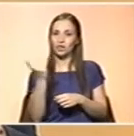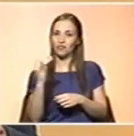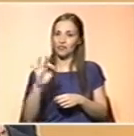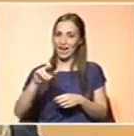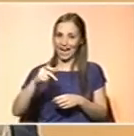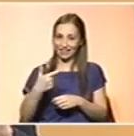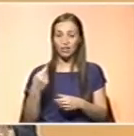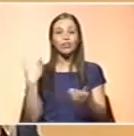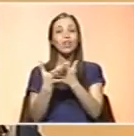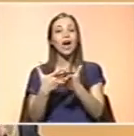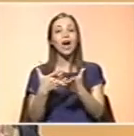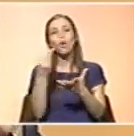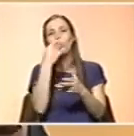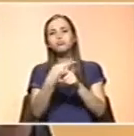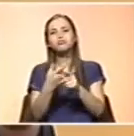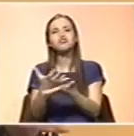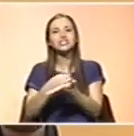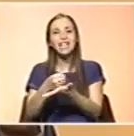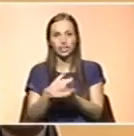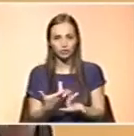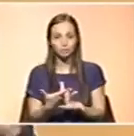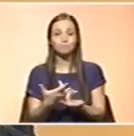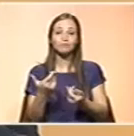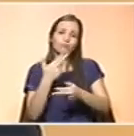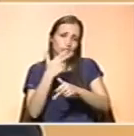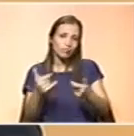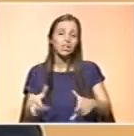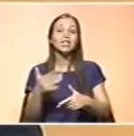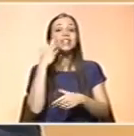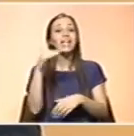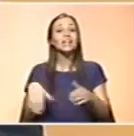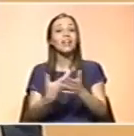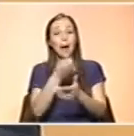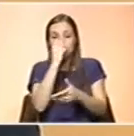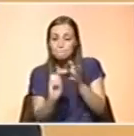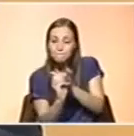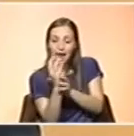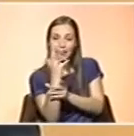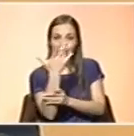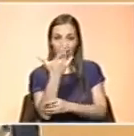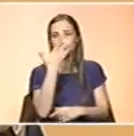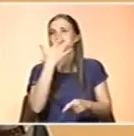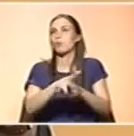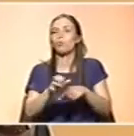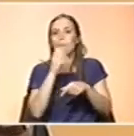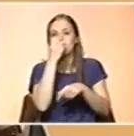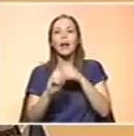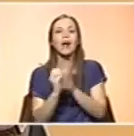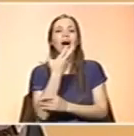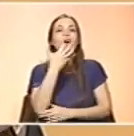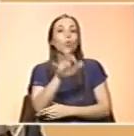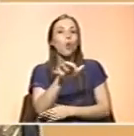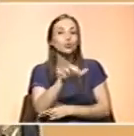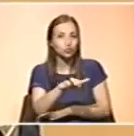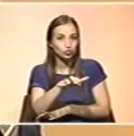vegetais, e o que é que faz? Tenta fazer com que a própria planta, imaginemos uma planta de arroz, absorva,